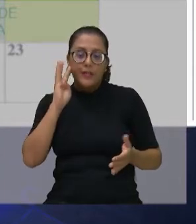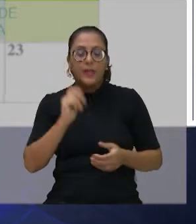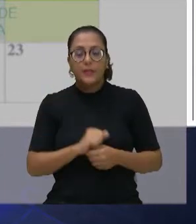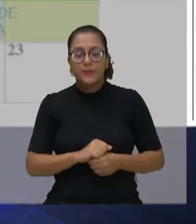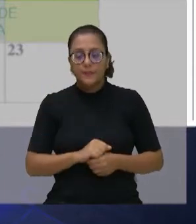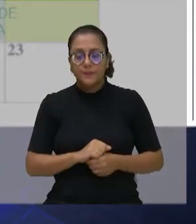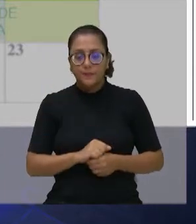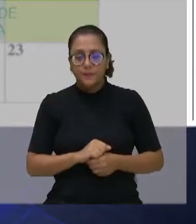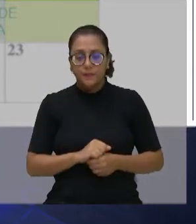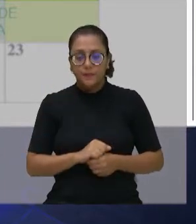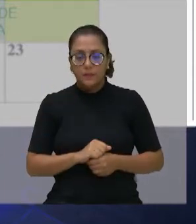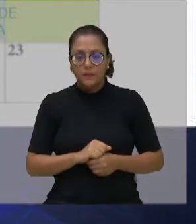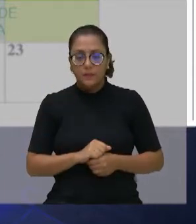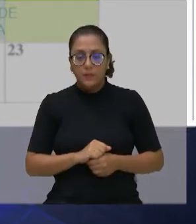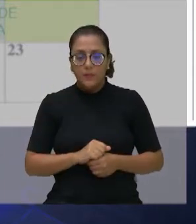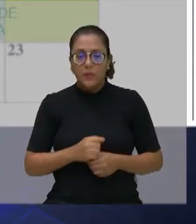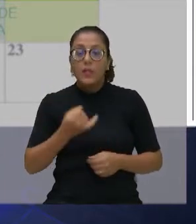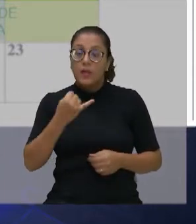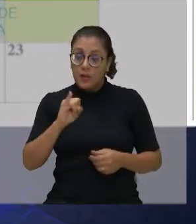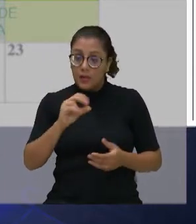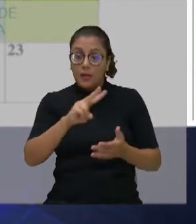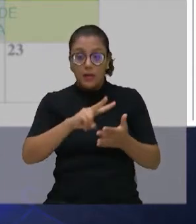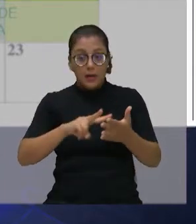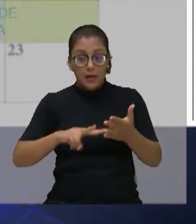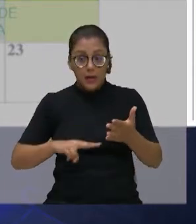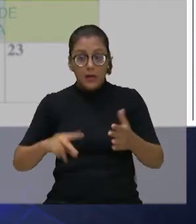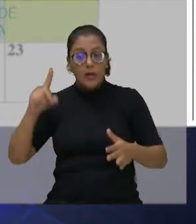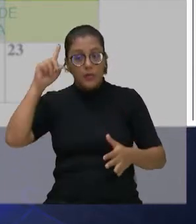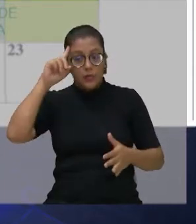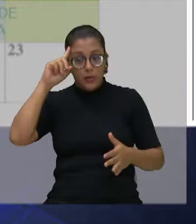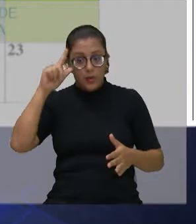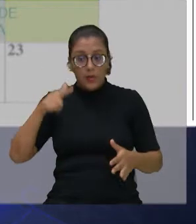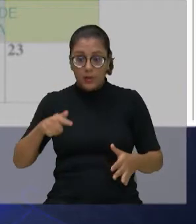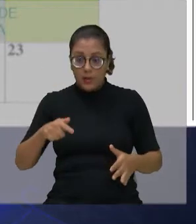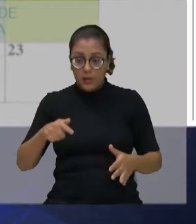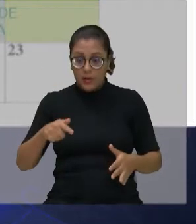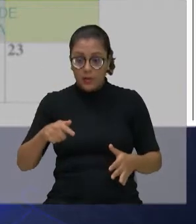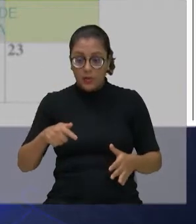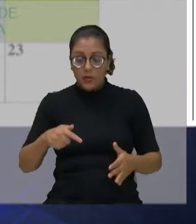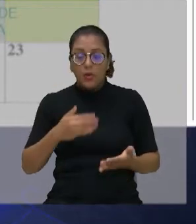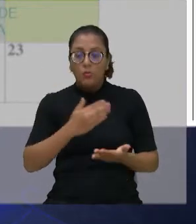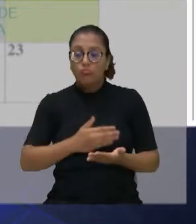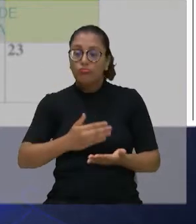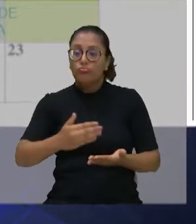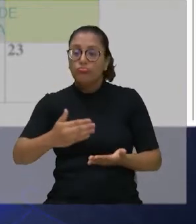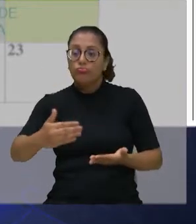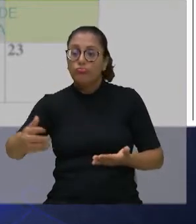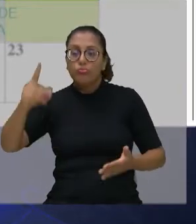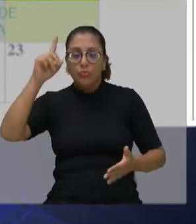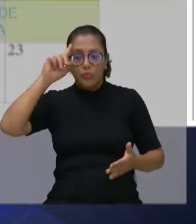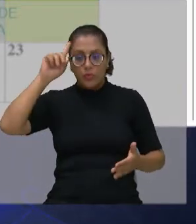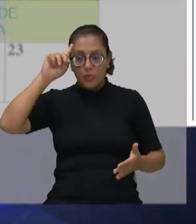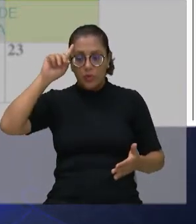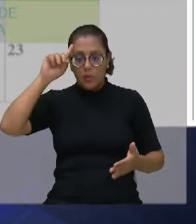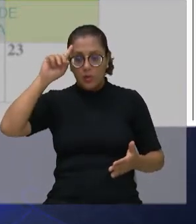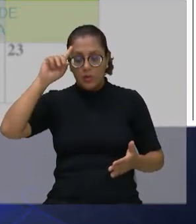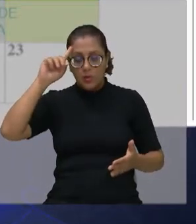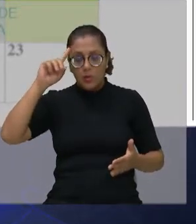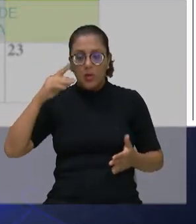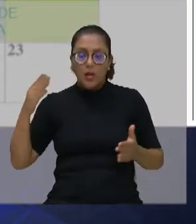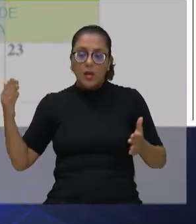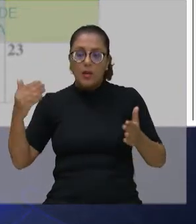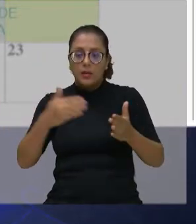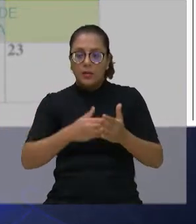Ele, sendo feita a leitura no dia 7, os dias corridos, no dia 13 é o